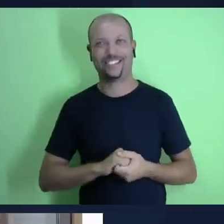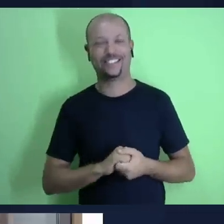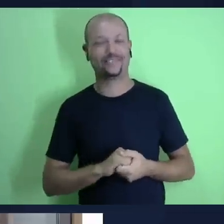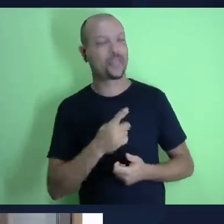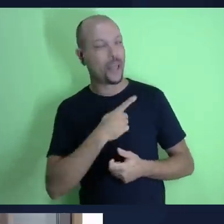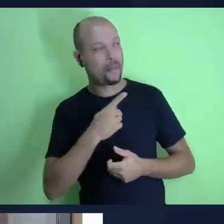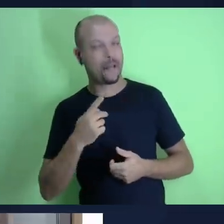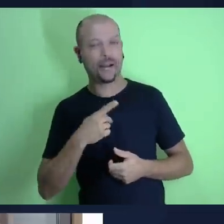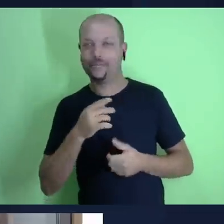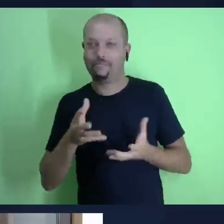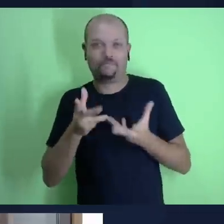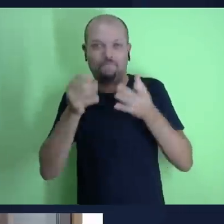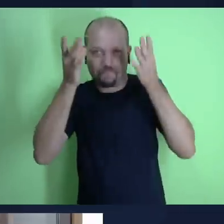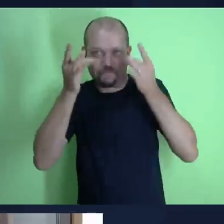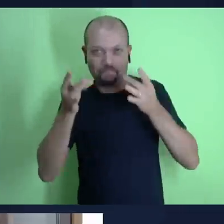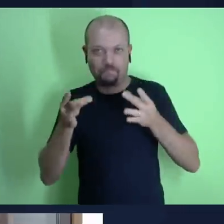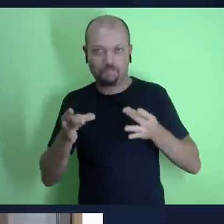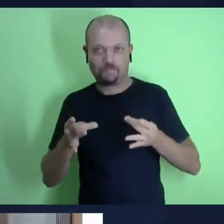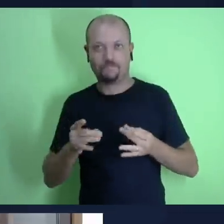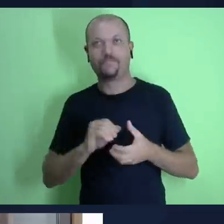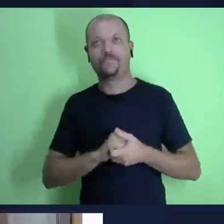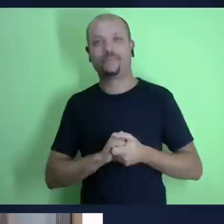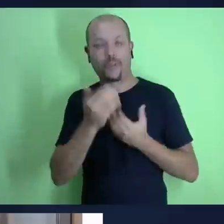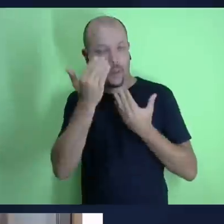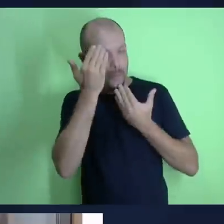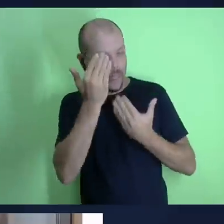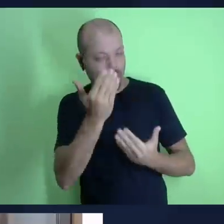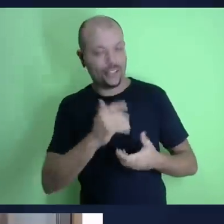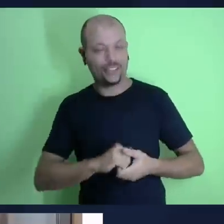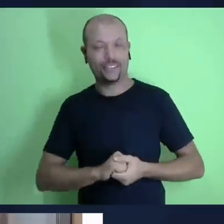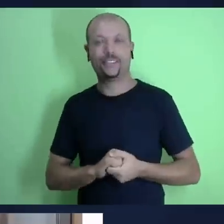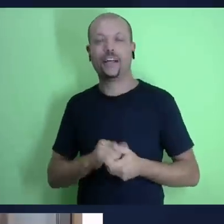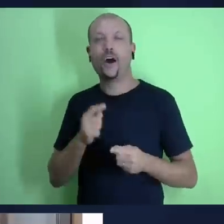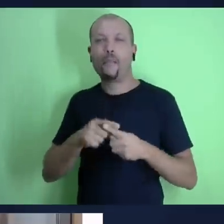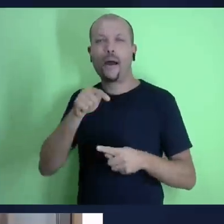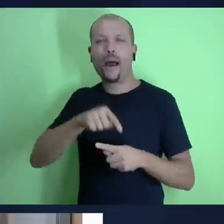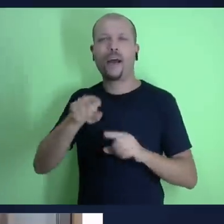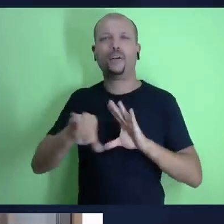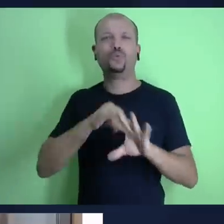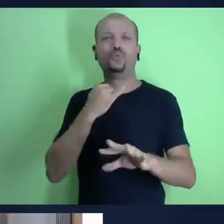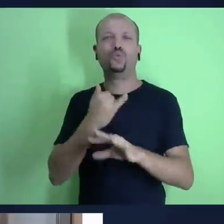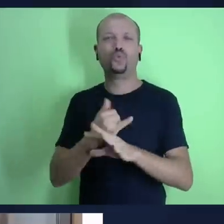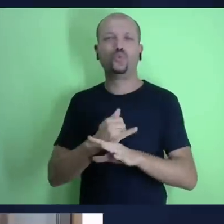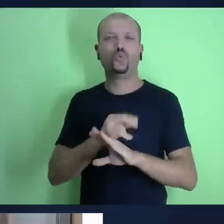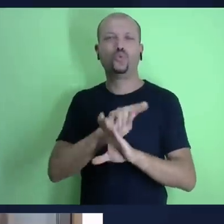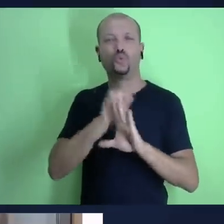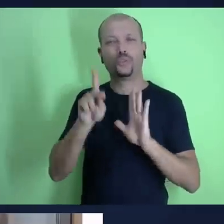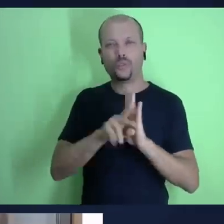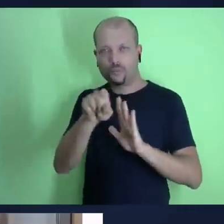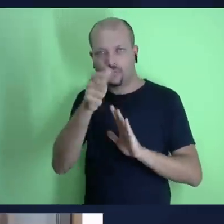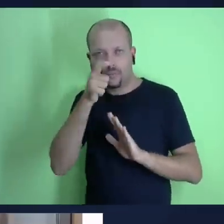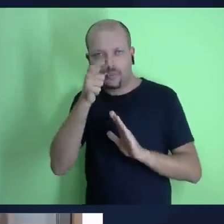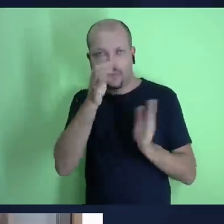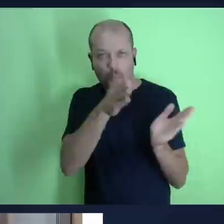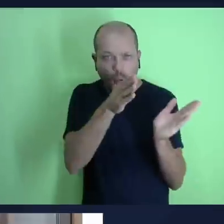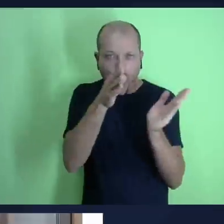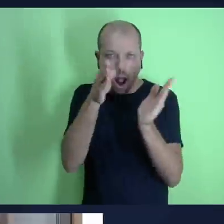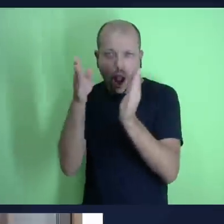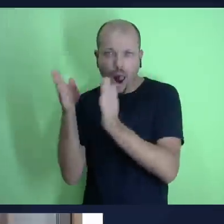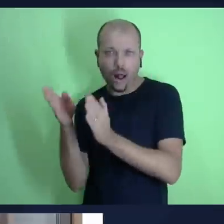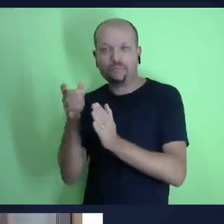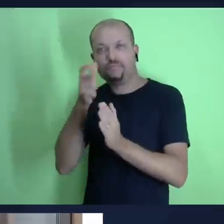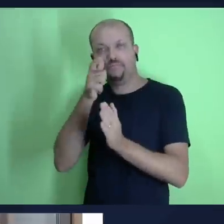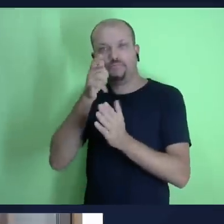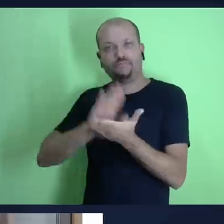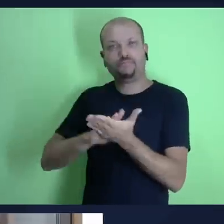senhor o nosso deus pastor josué excelente autodescrição muito obrigado porque aqui no canal da igreja do nasco